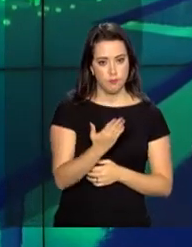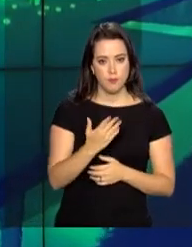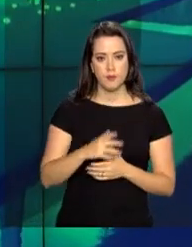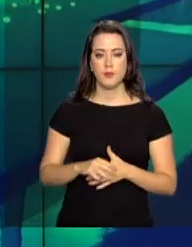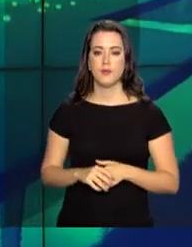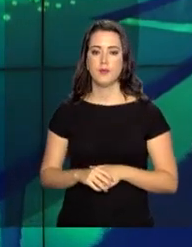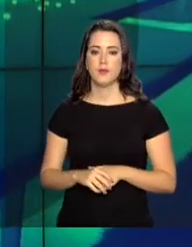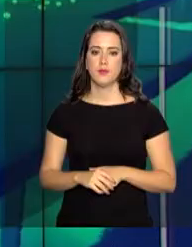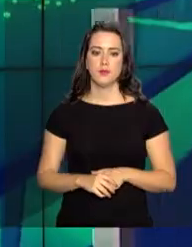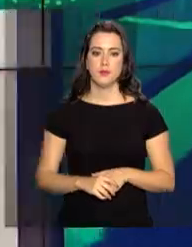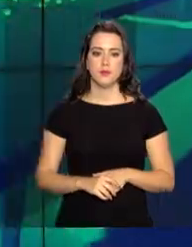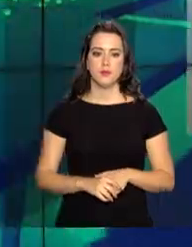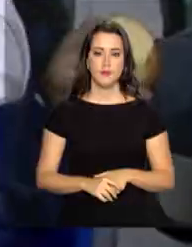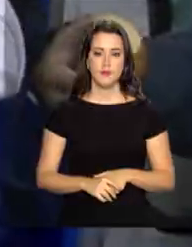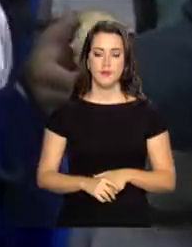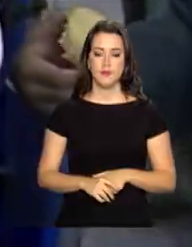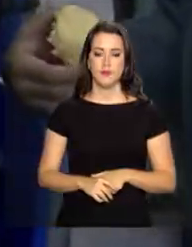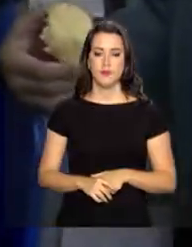Confira na reportagem.